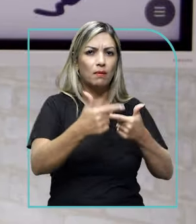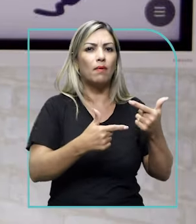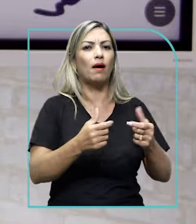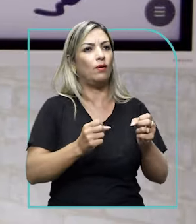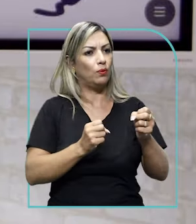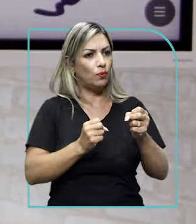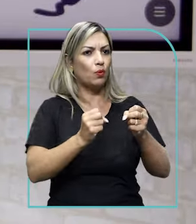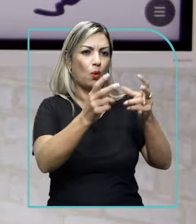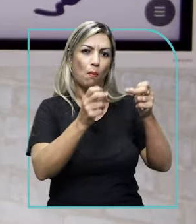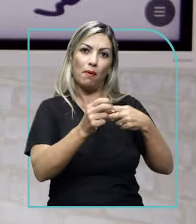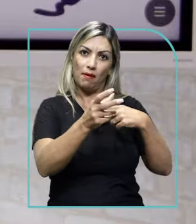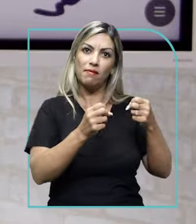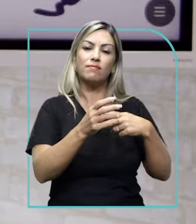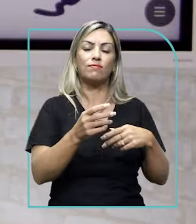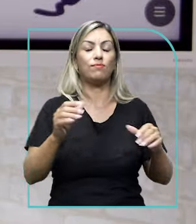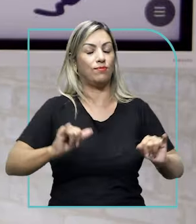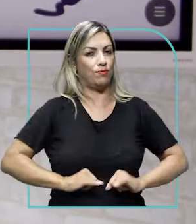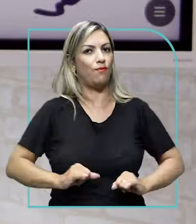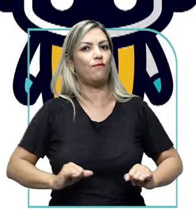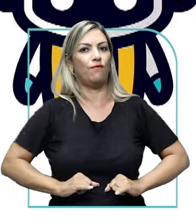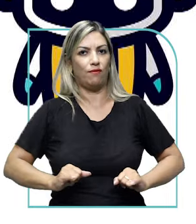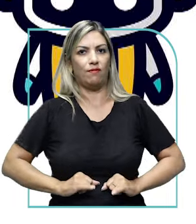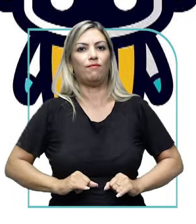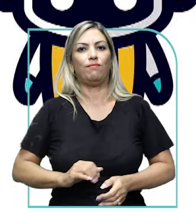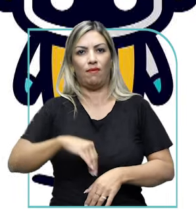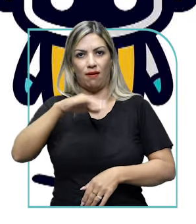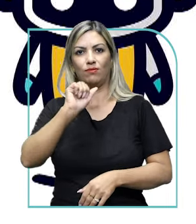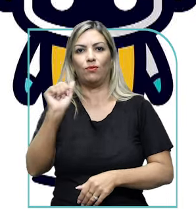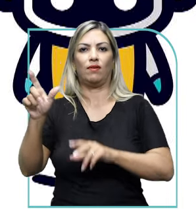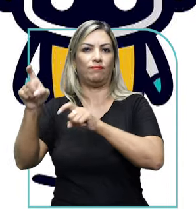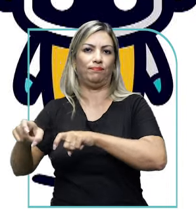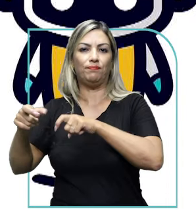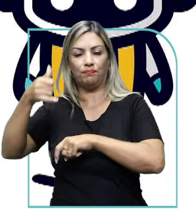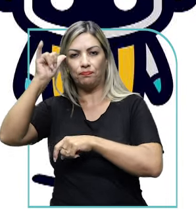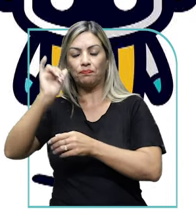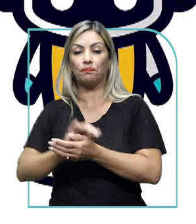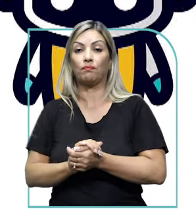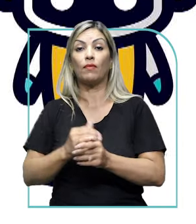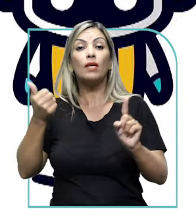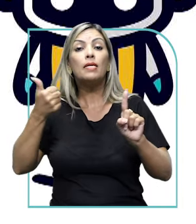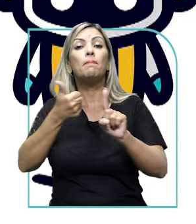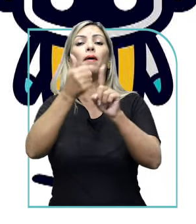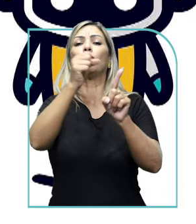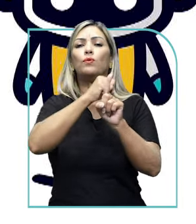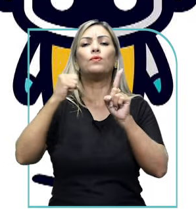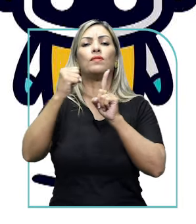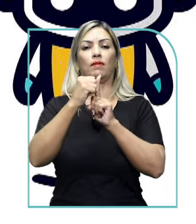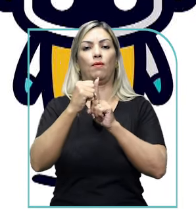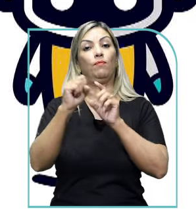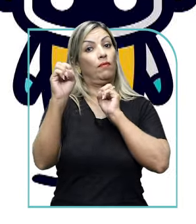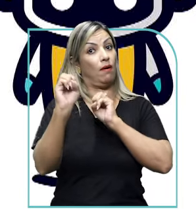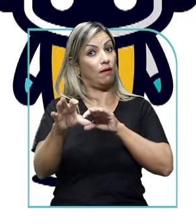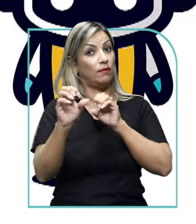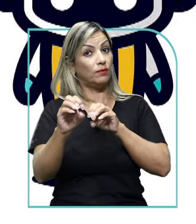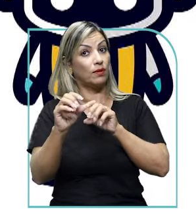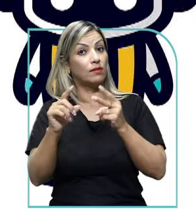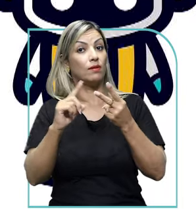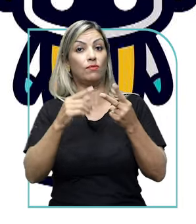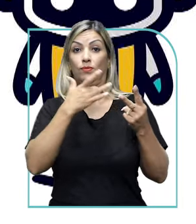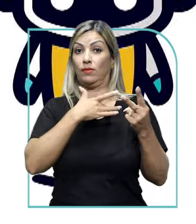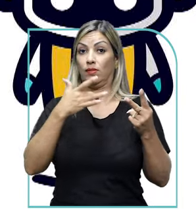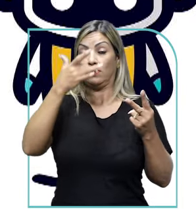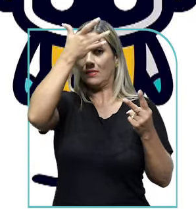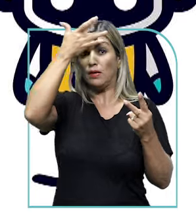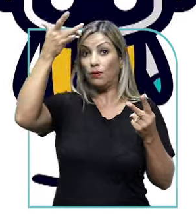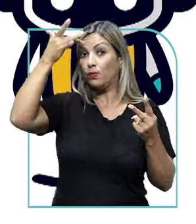o setor de comércio sofreu muito. Bom, os impactos sociais, né? A educação e a